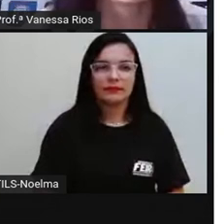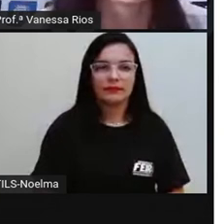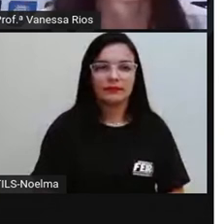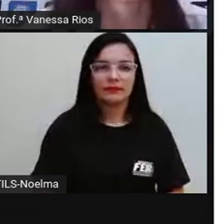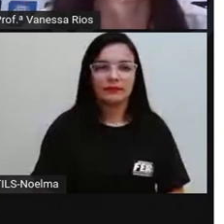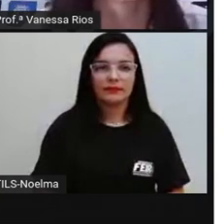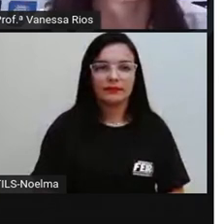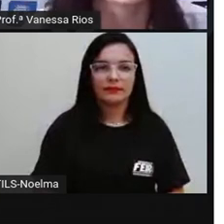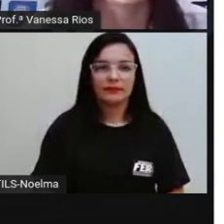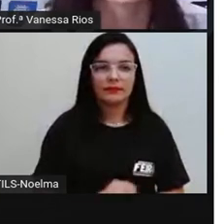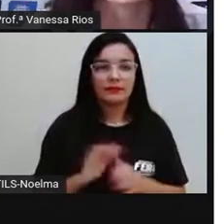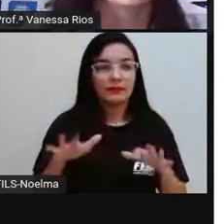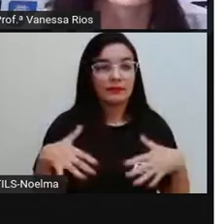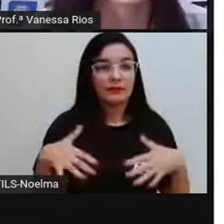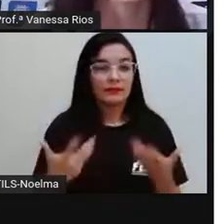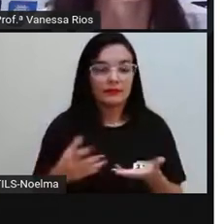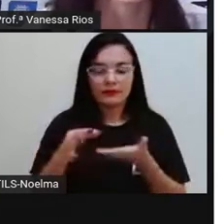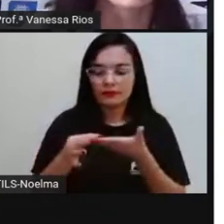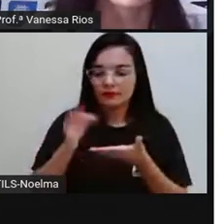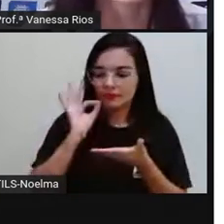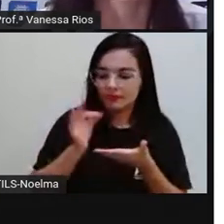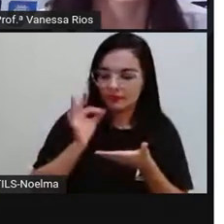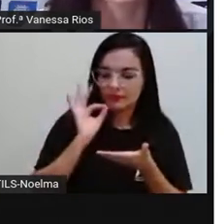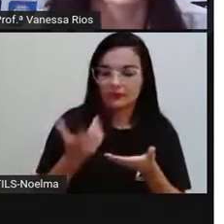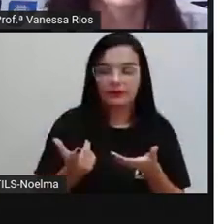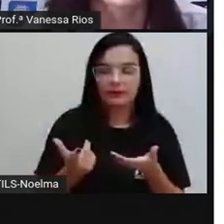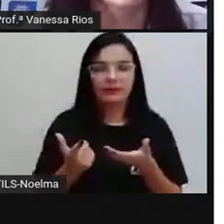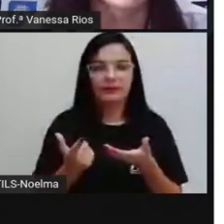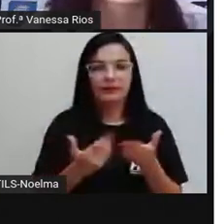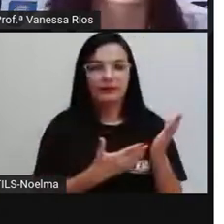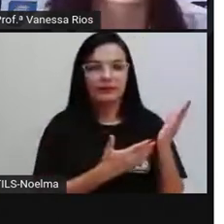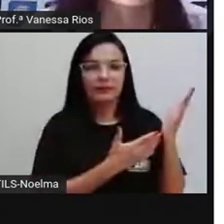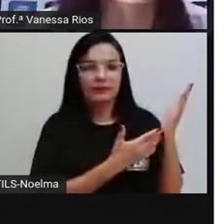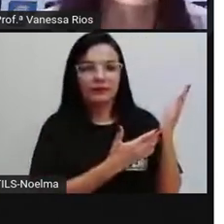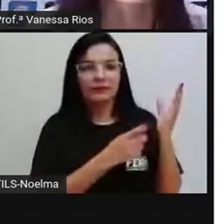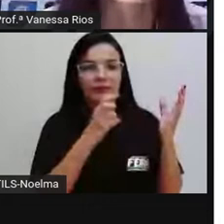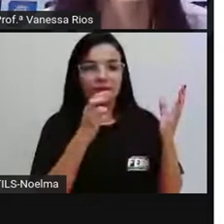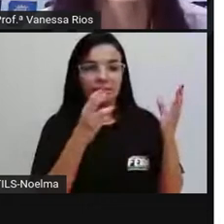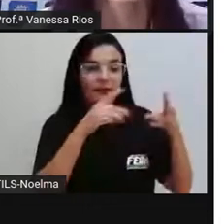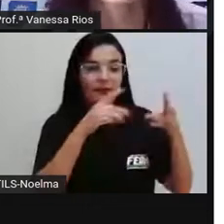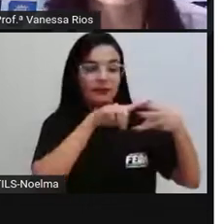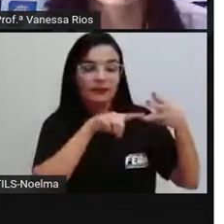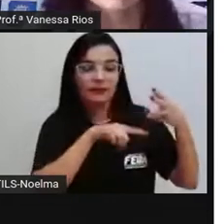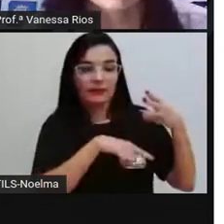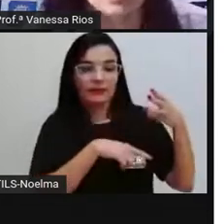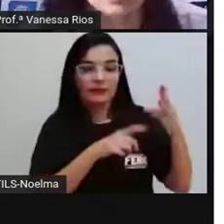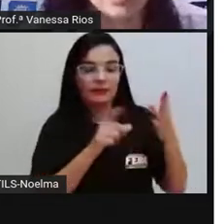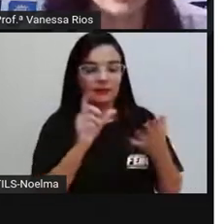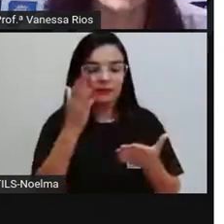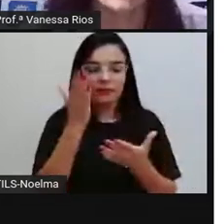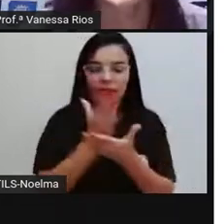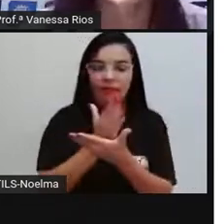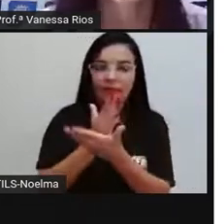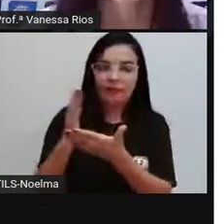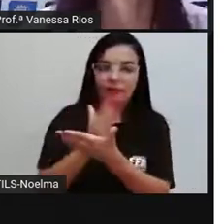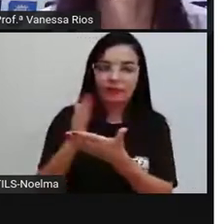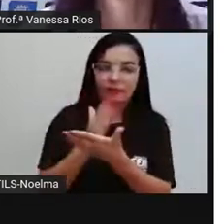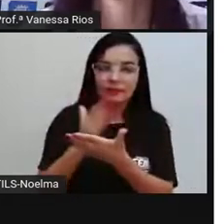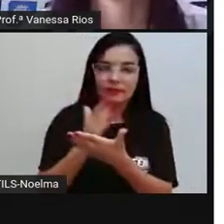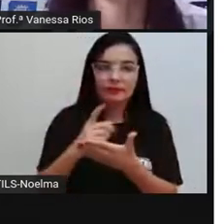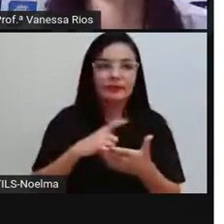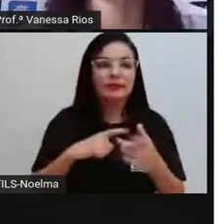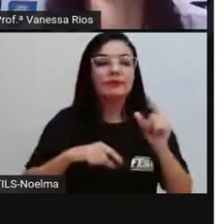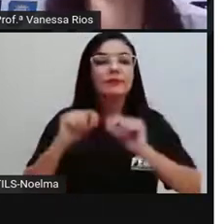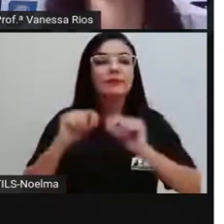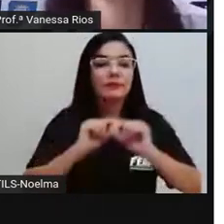Então, olhem só, café, cipó e bebê. A gente percebe na separação das sílabas que todas as três